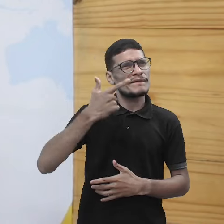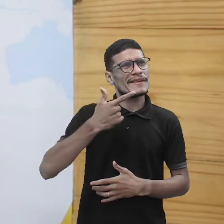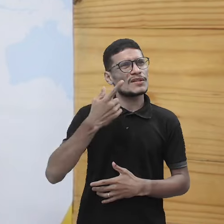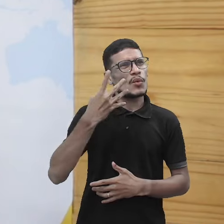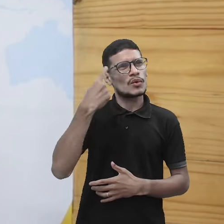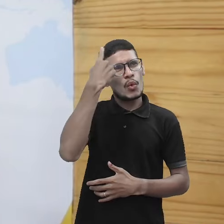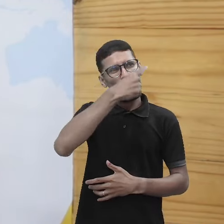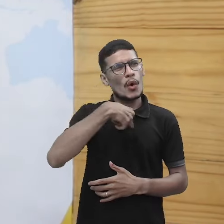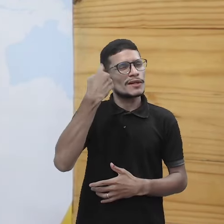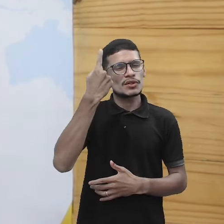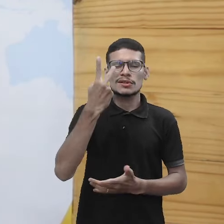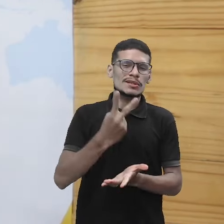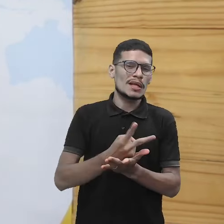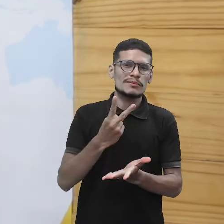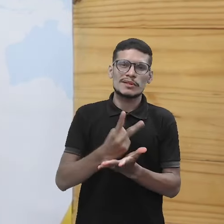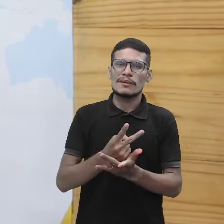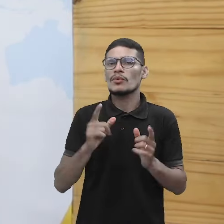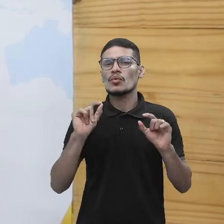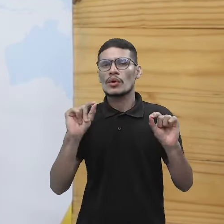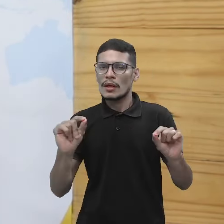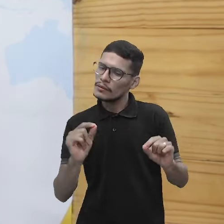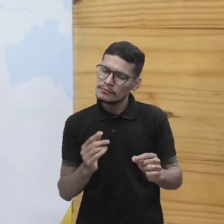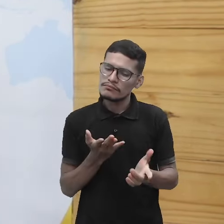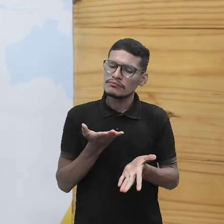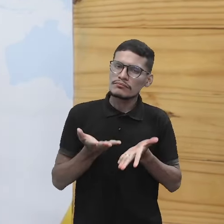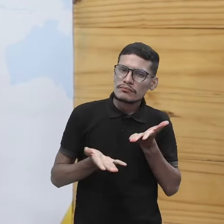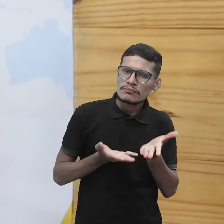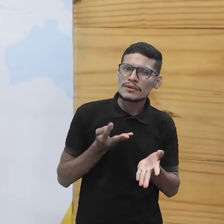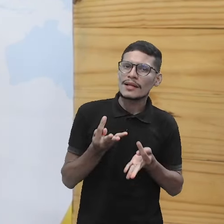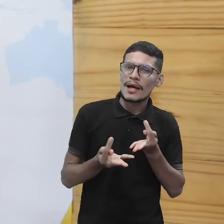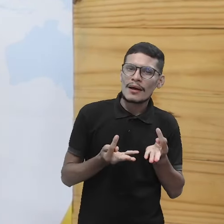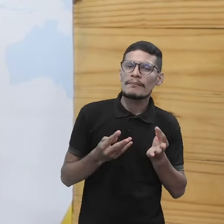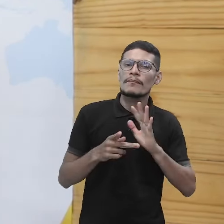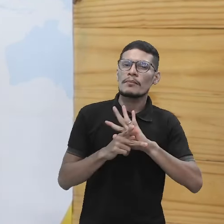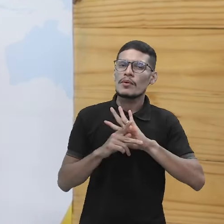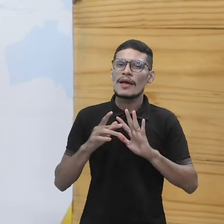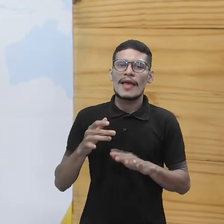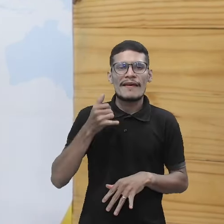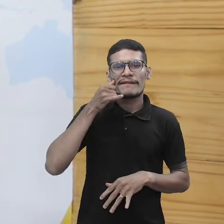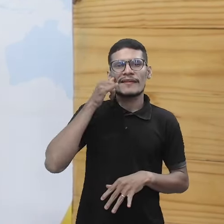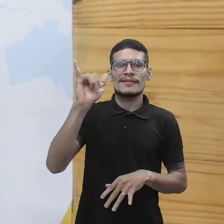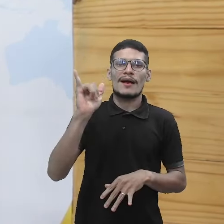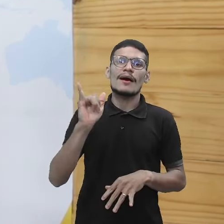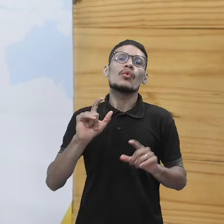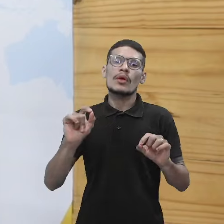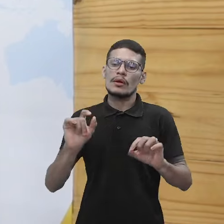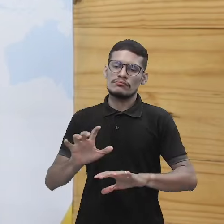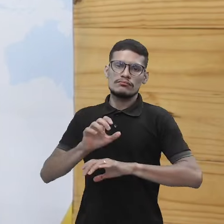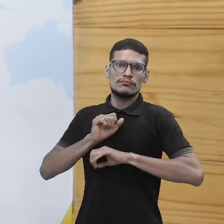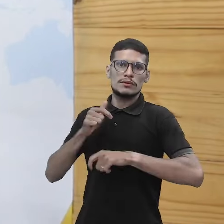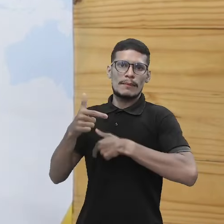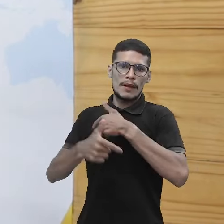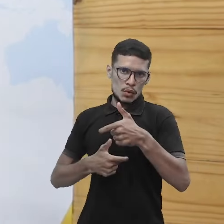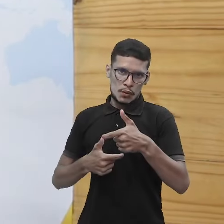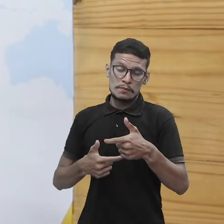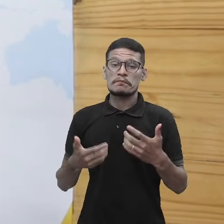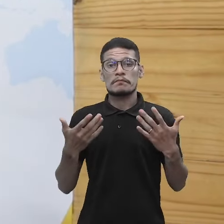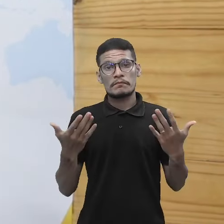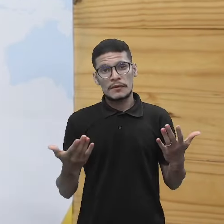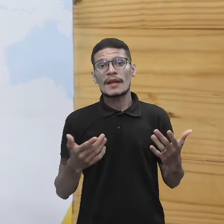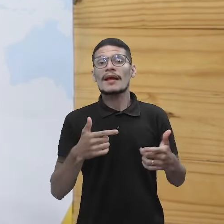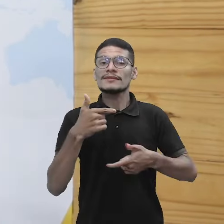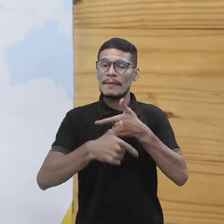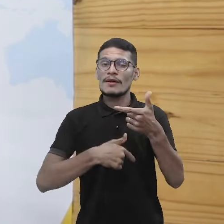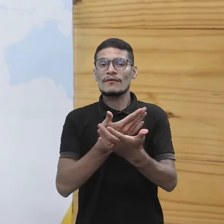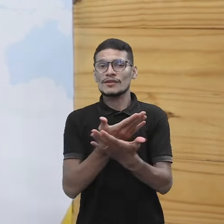todo momento, vamos dizer, tratando da prevenção e de evitar a exposição dos trabalhadores. Tranquilo? Então, esse vai ser o trabalho